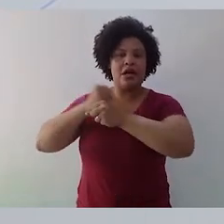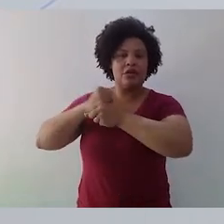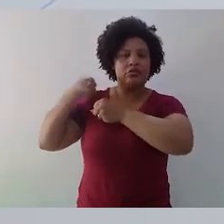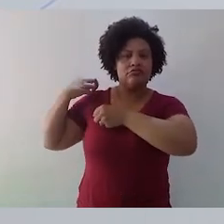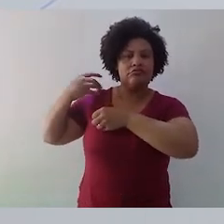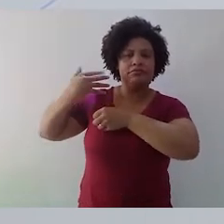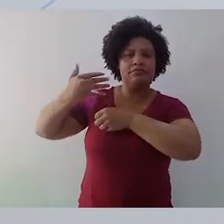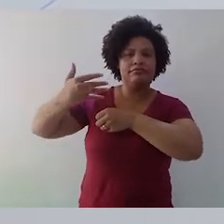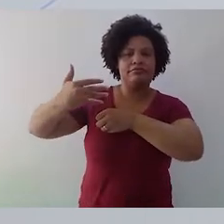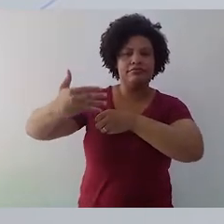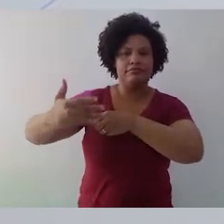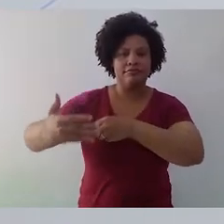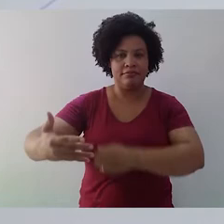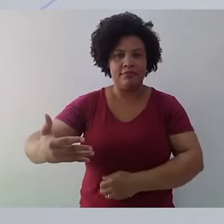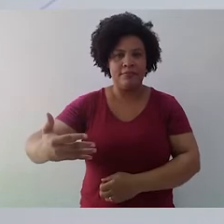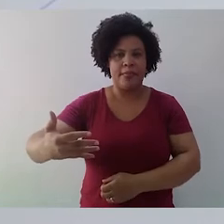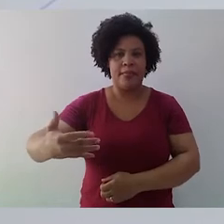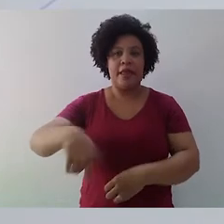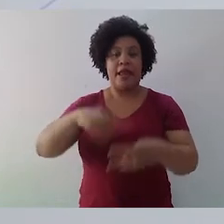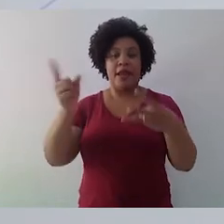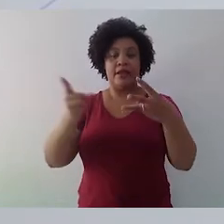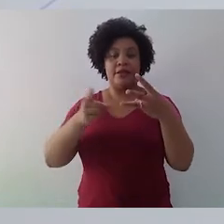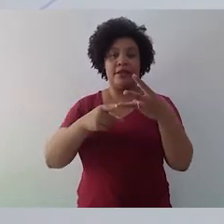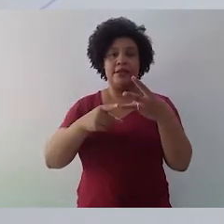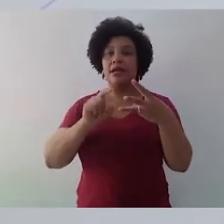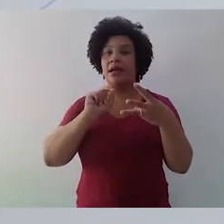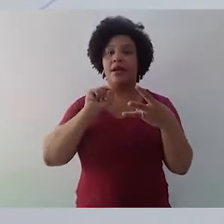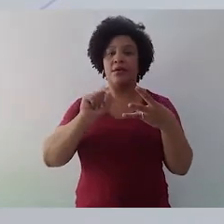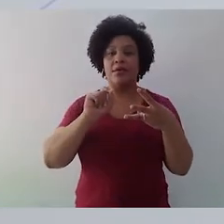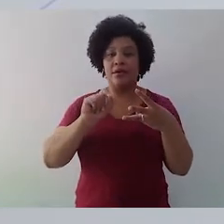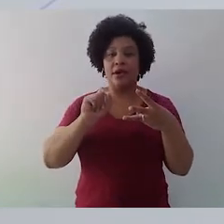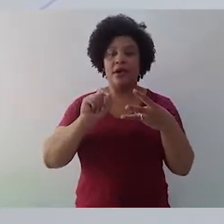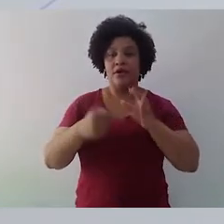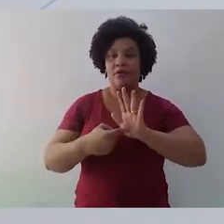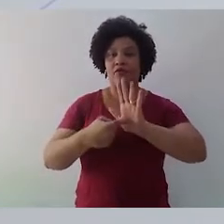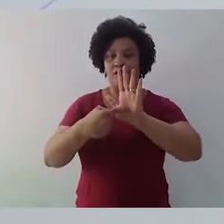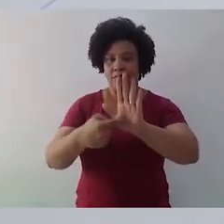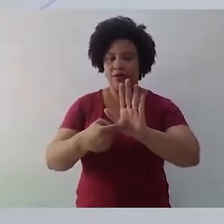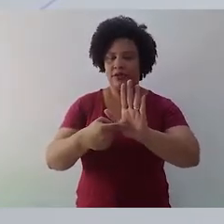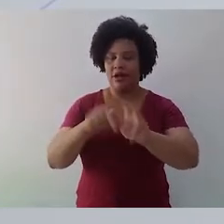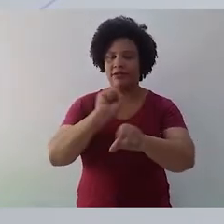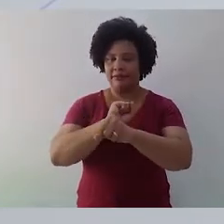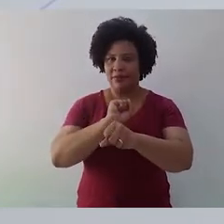Há um terceiro fator que não se define somente como forma e conteúdo. Já, já, chegaremos a ele. Então, com relação ao